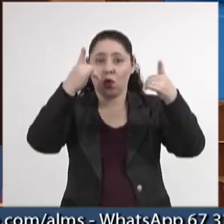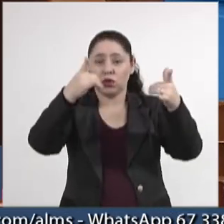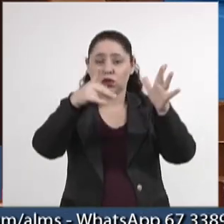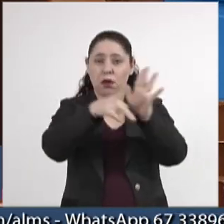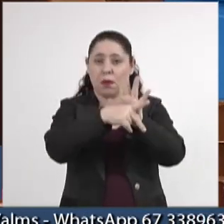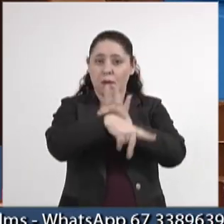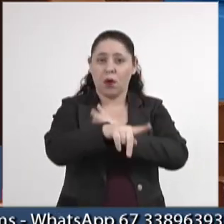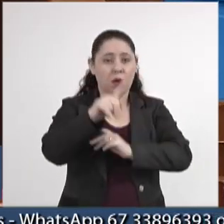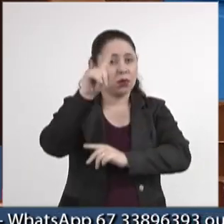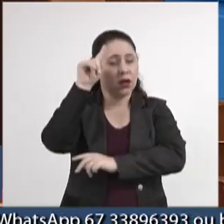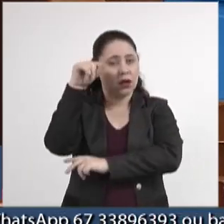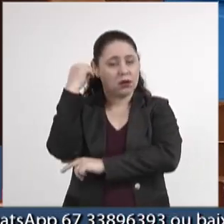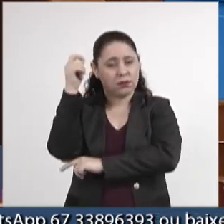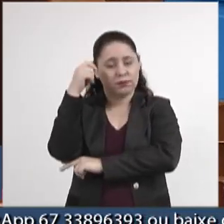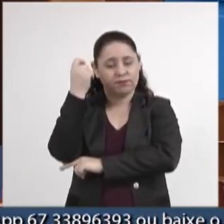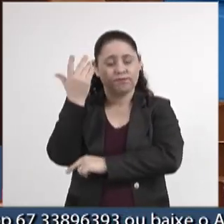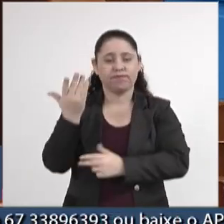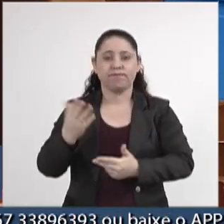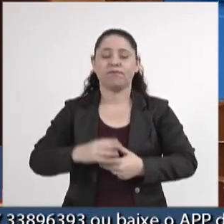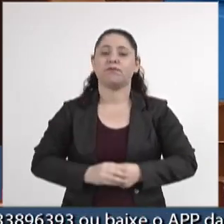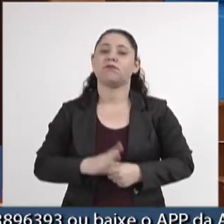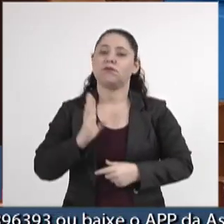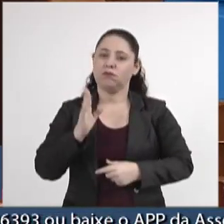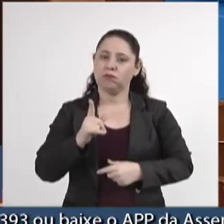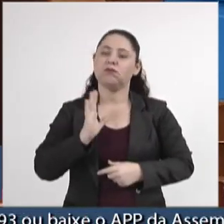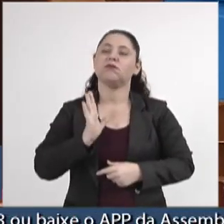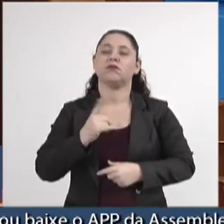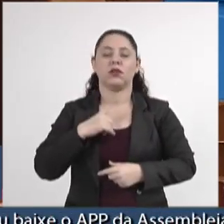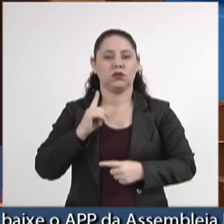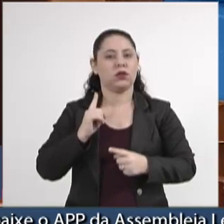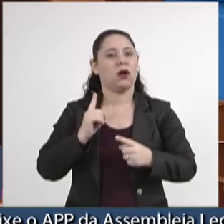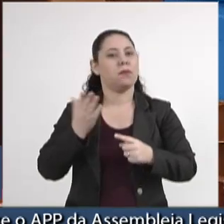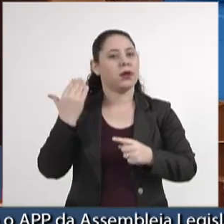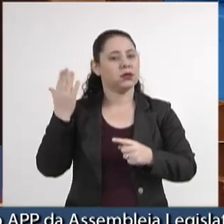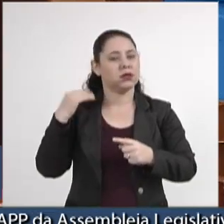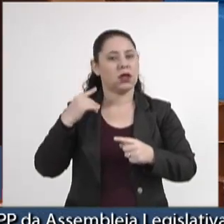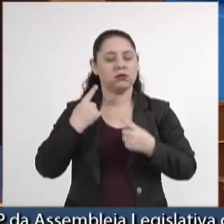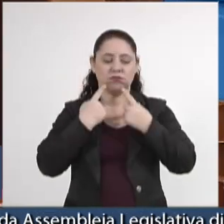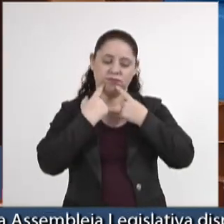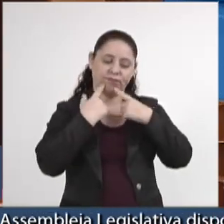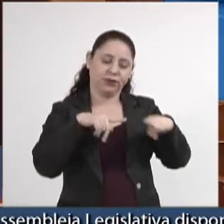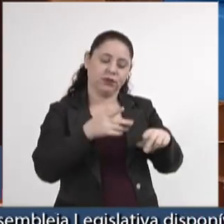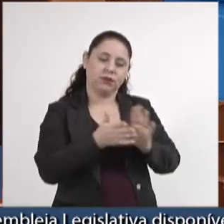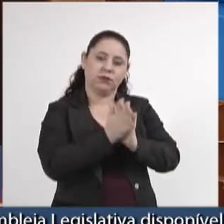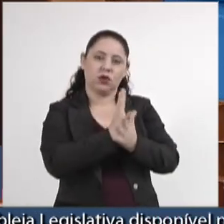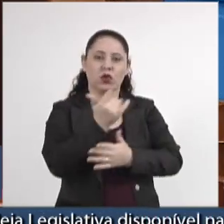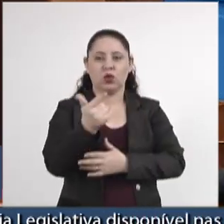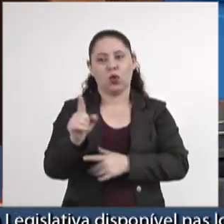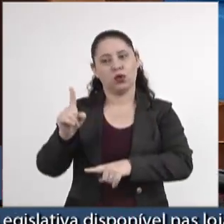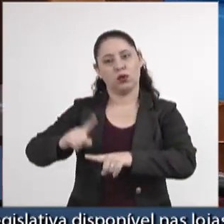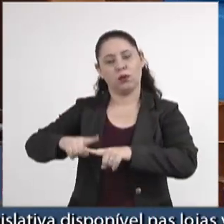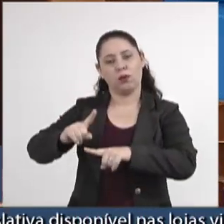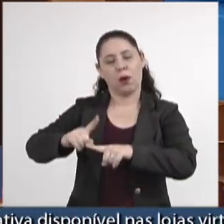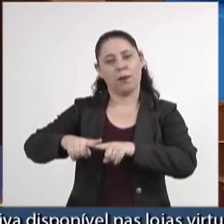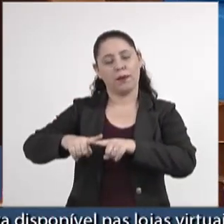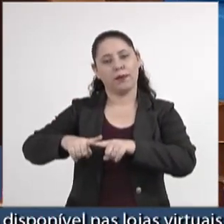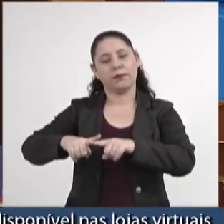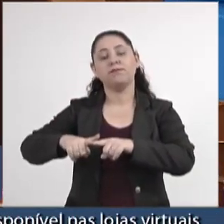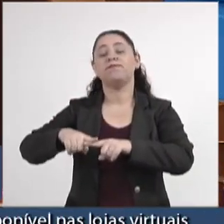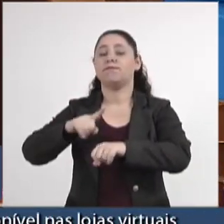lá na Espanha. Então, ele já tinha sido alvo de racismo em outras situações.